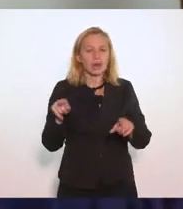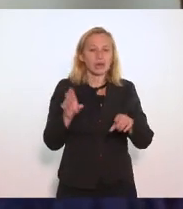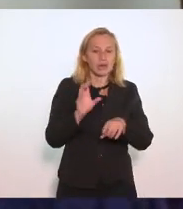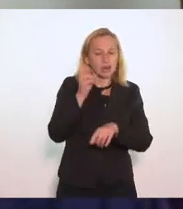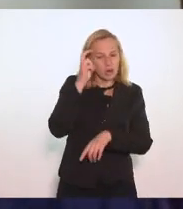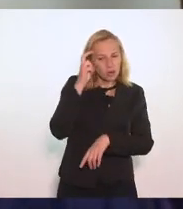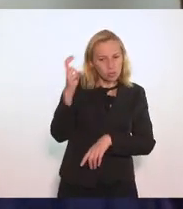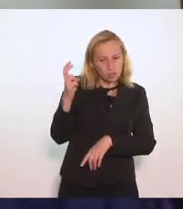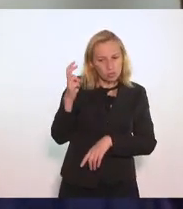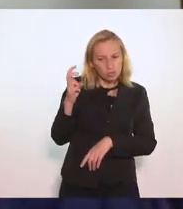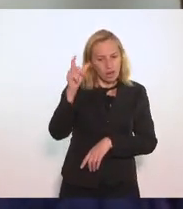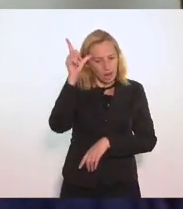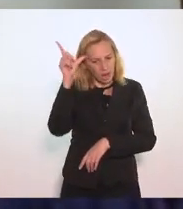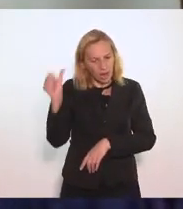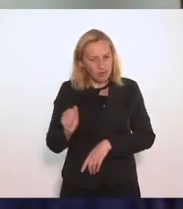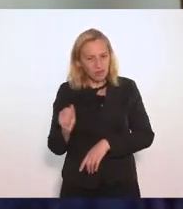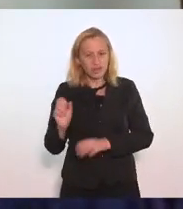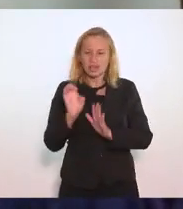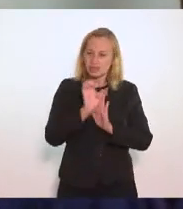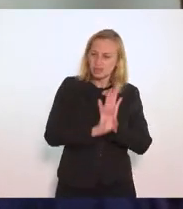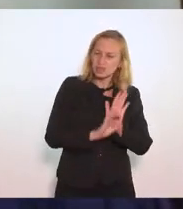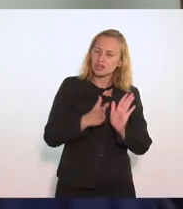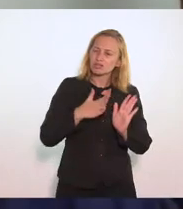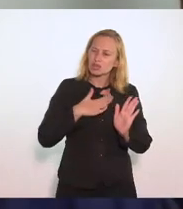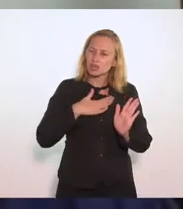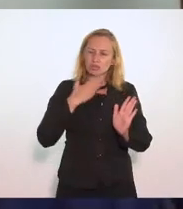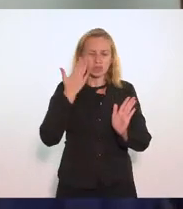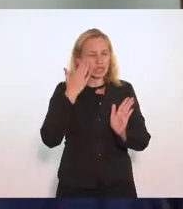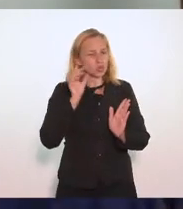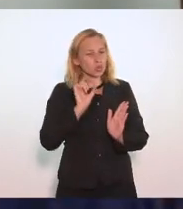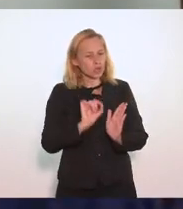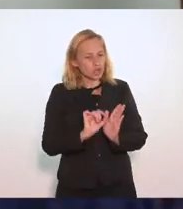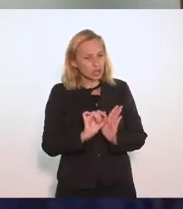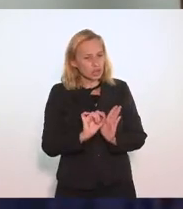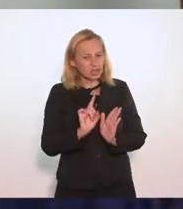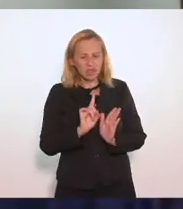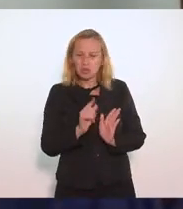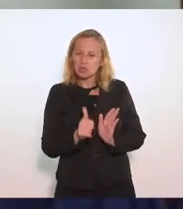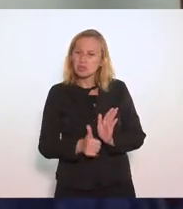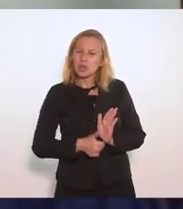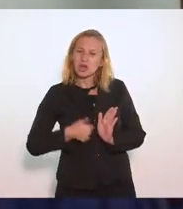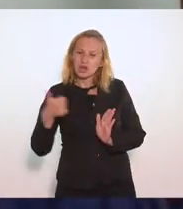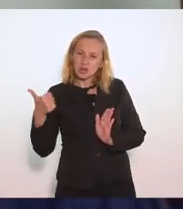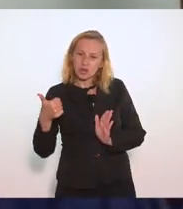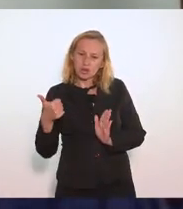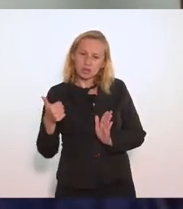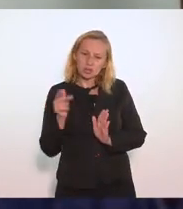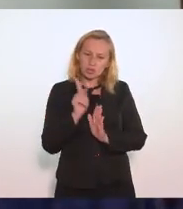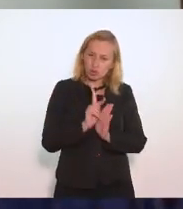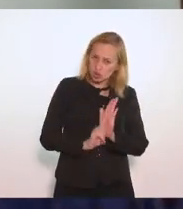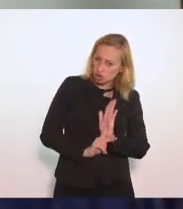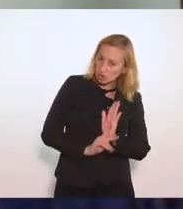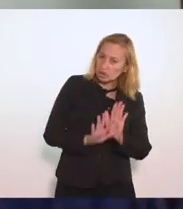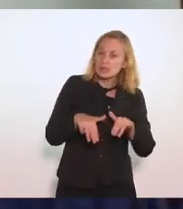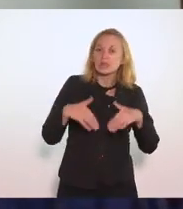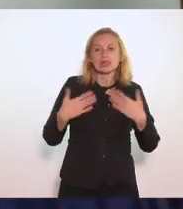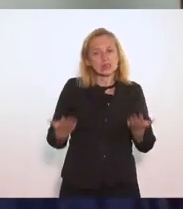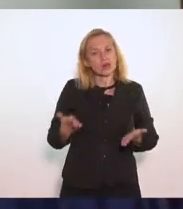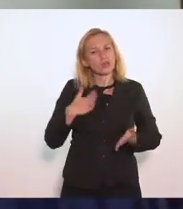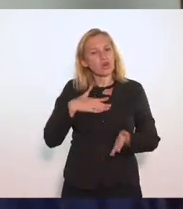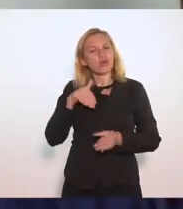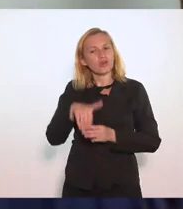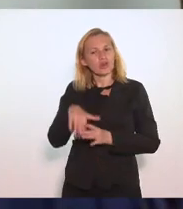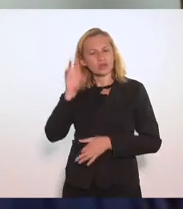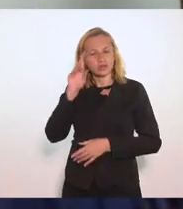No meu entendimento De alguma forma Não melhoram O projeto Então o meu voto Senhor